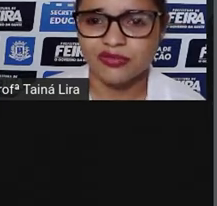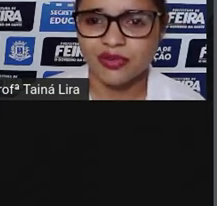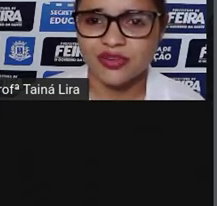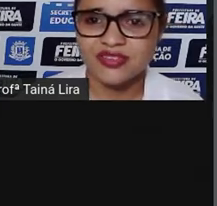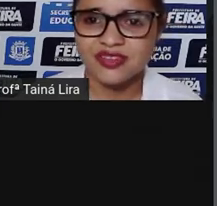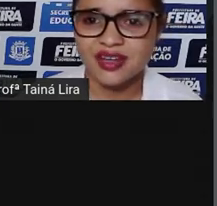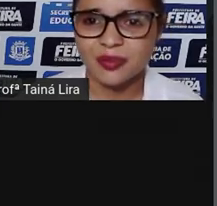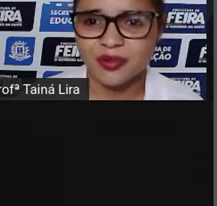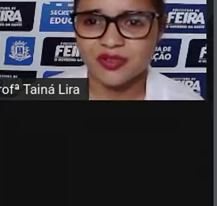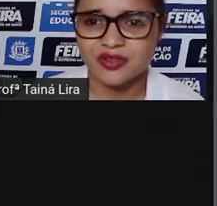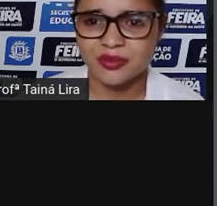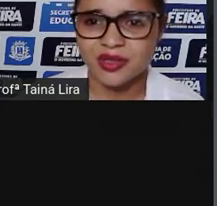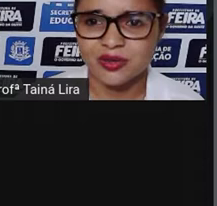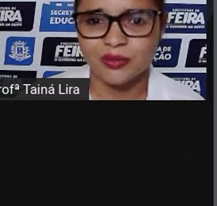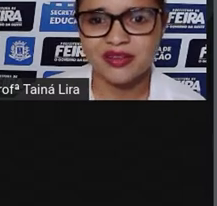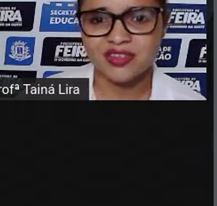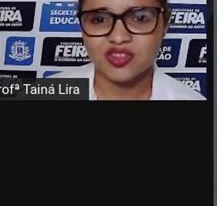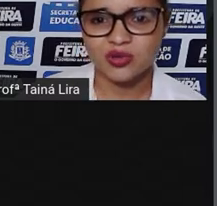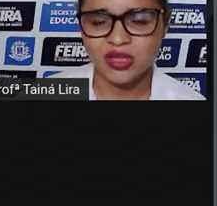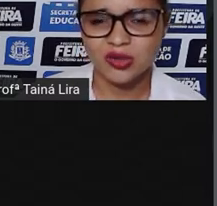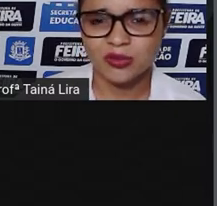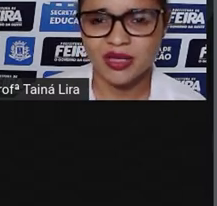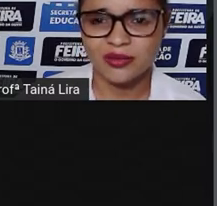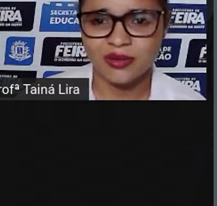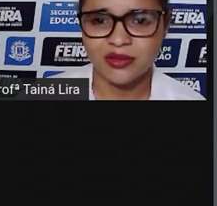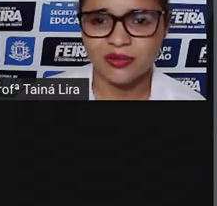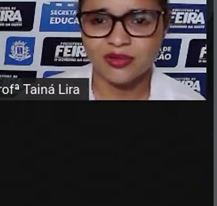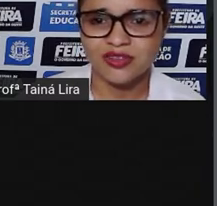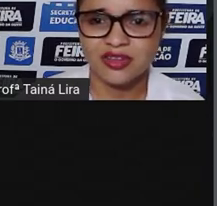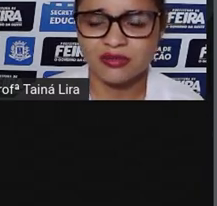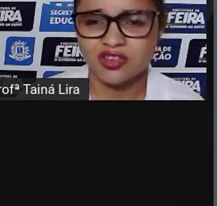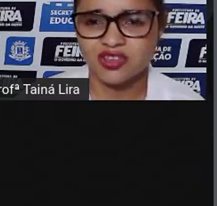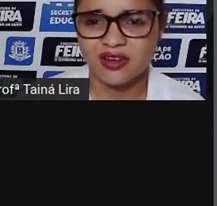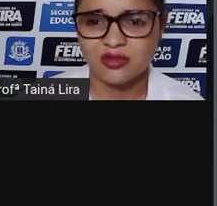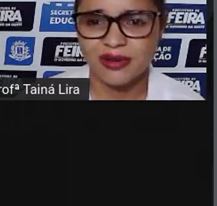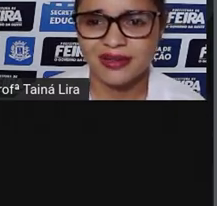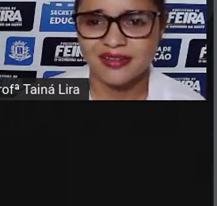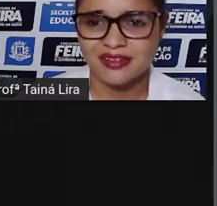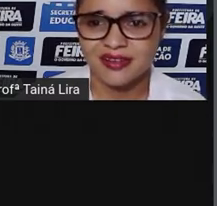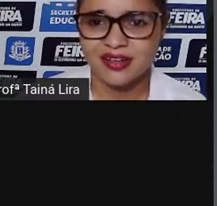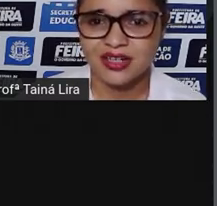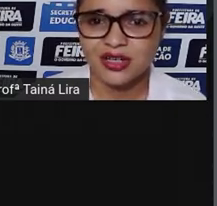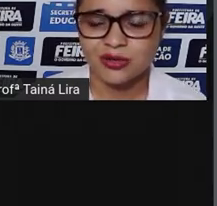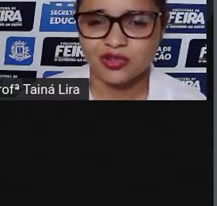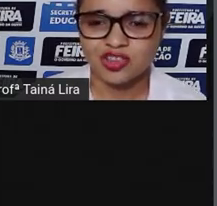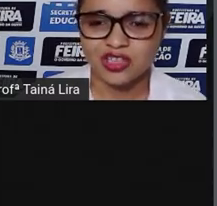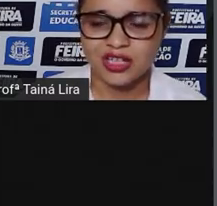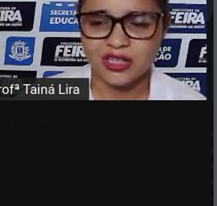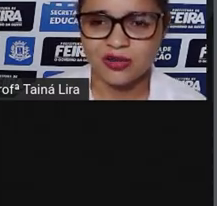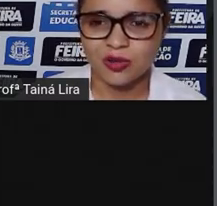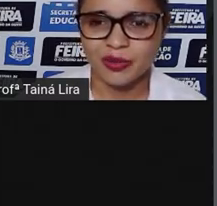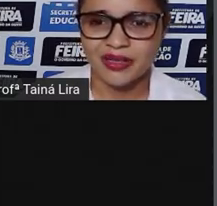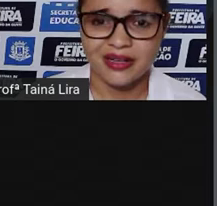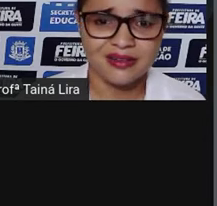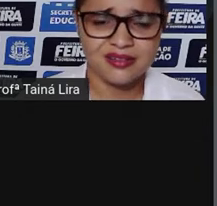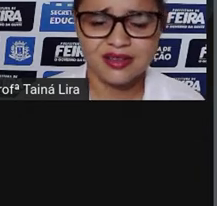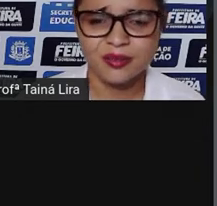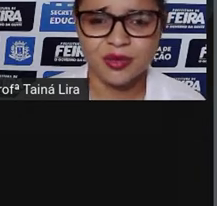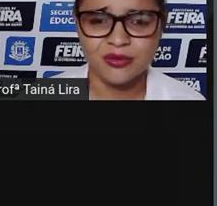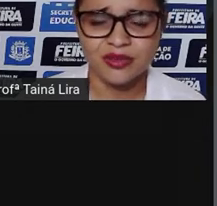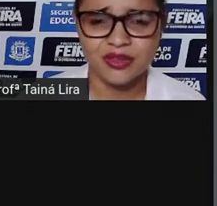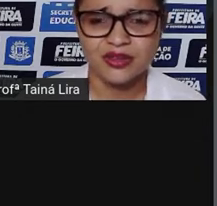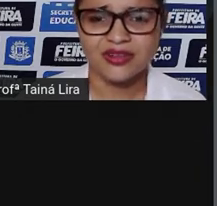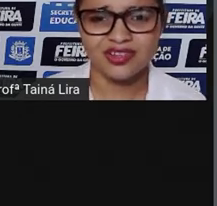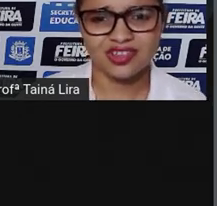Bombo foi se aproximando, mas sentiu tanto medo que não conseguiu atirar sua lança. O tigre olhou para ele e